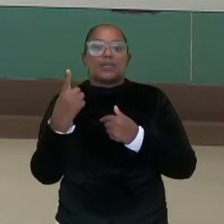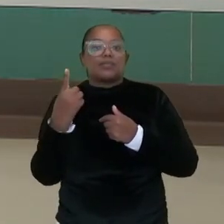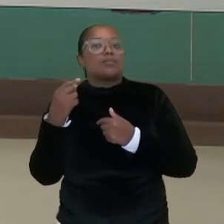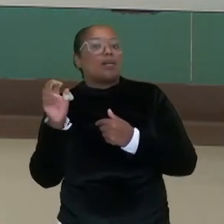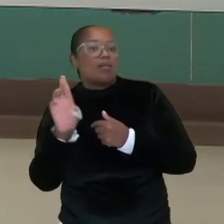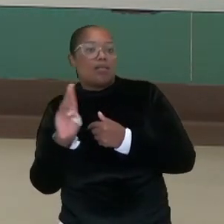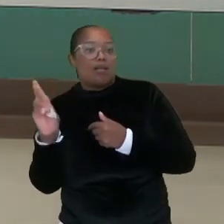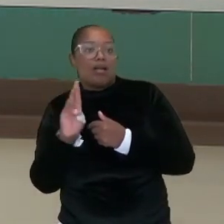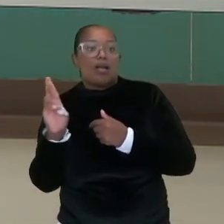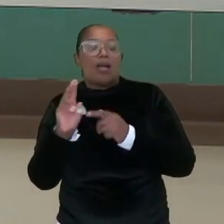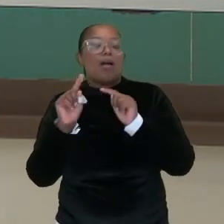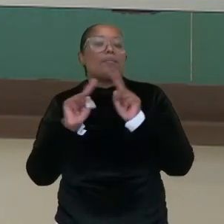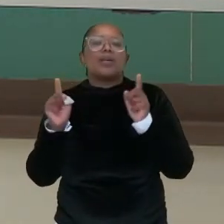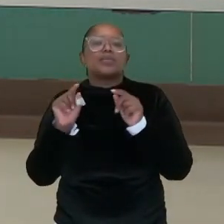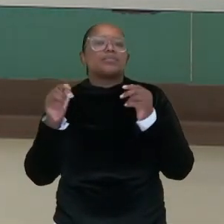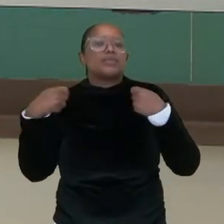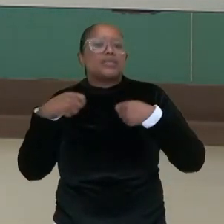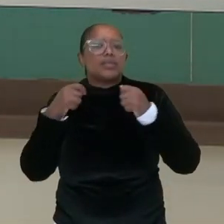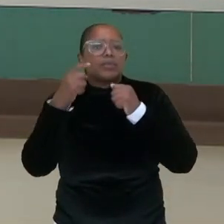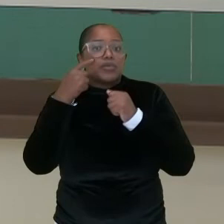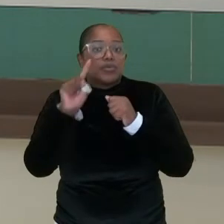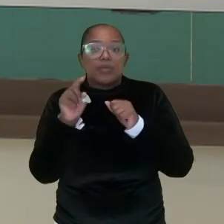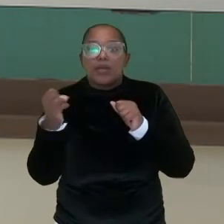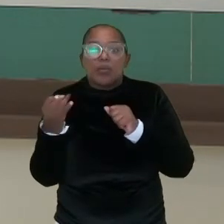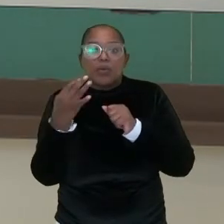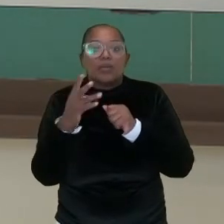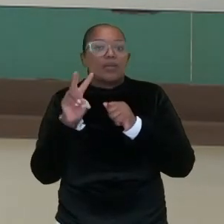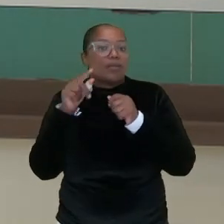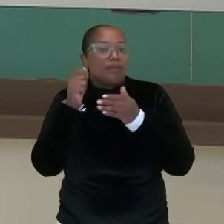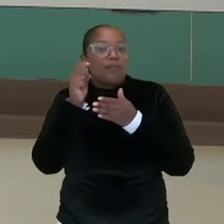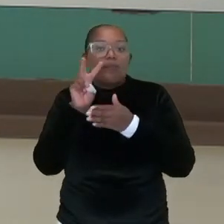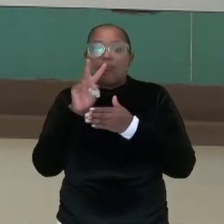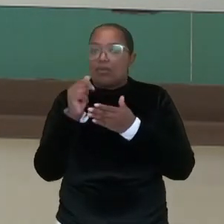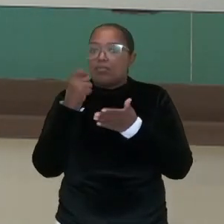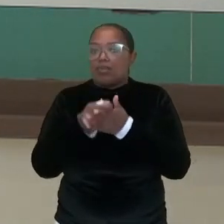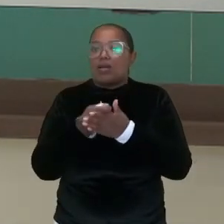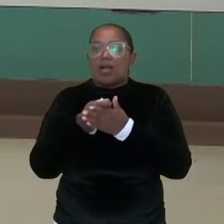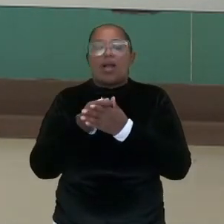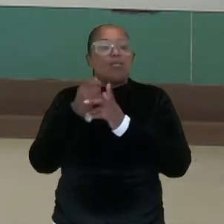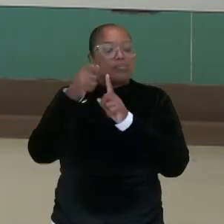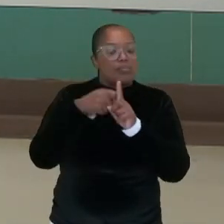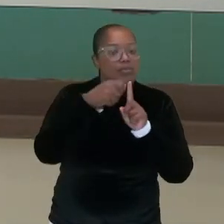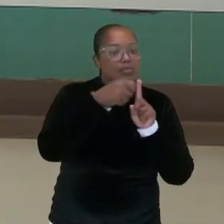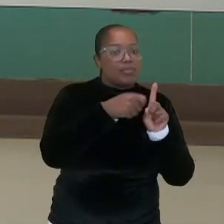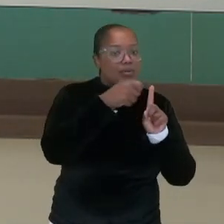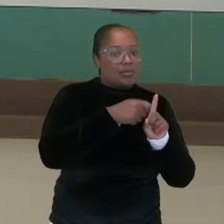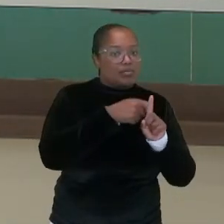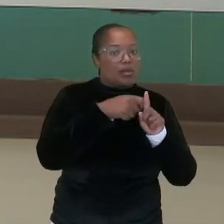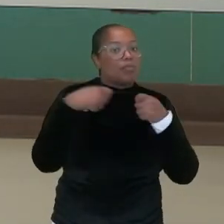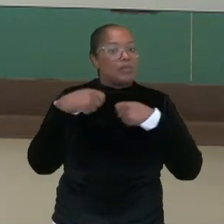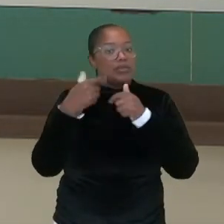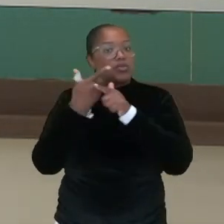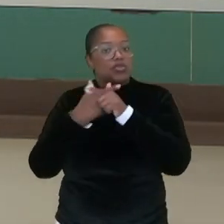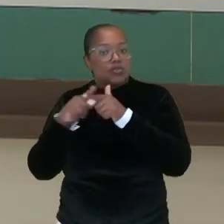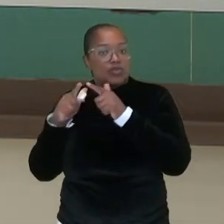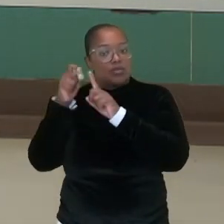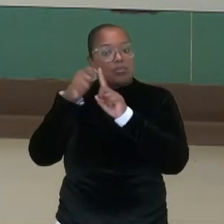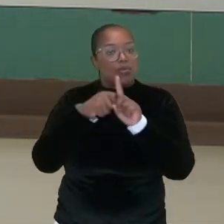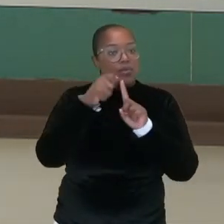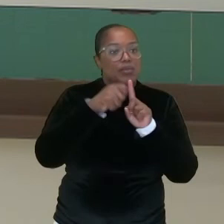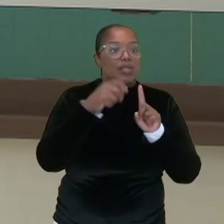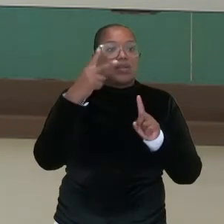Precisamos descobrir quanto ele vai pagar de parcela. Se eu conheço o total que ele vai pagar, eu divido pelo número de parcelas que ele solicitou,